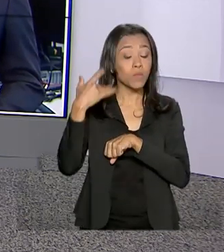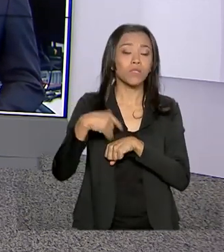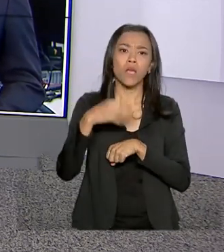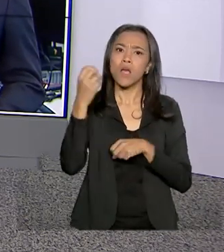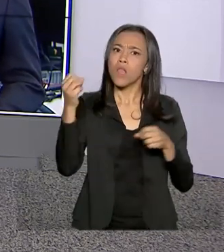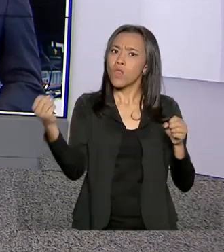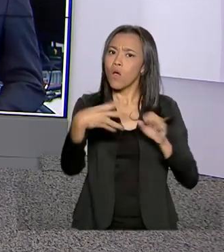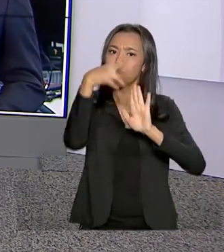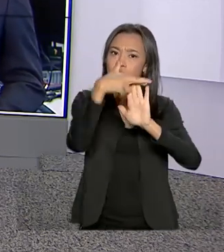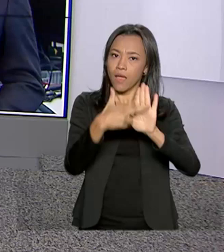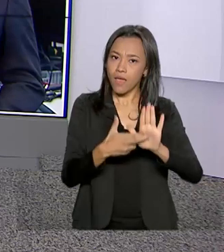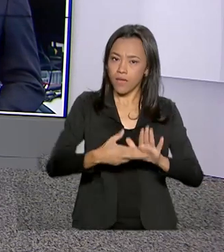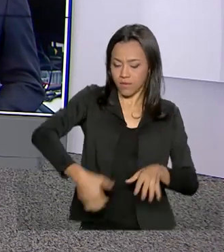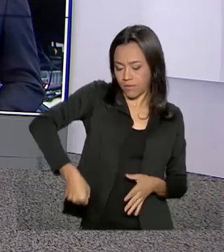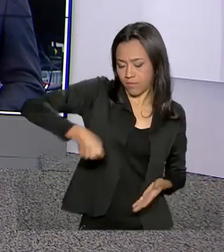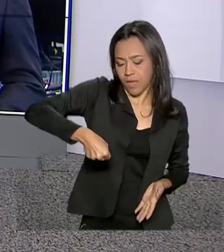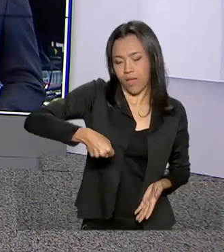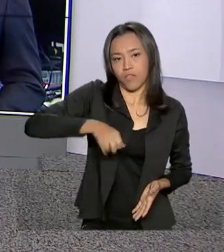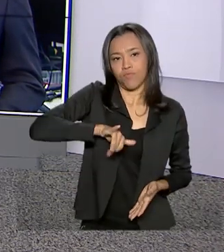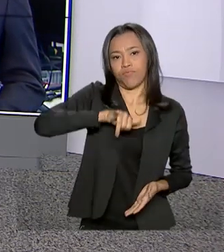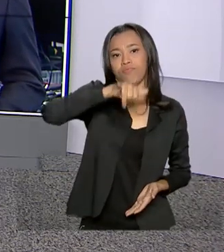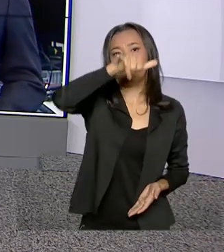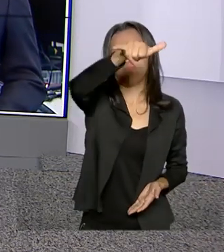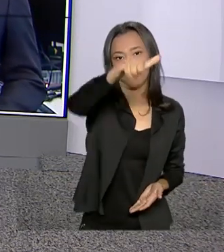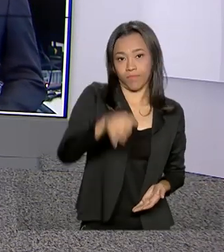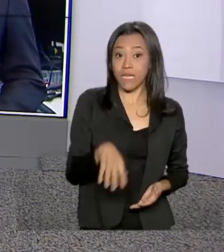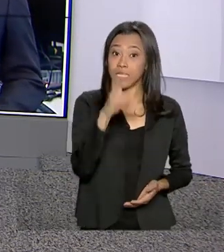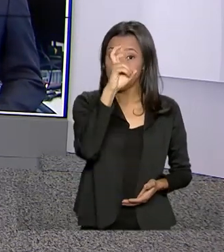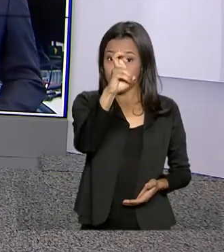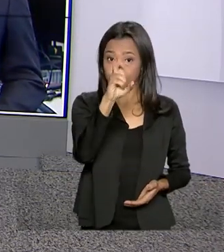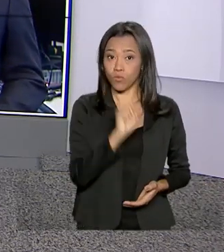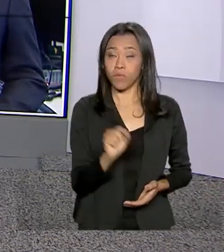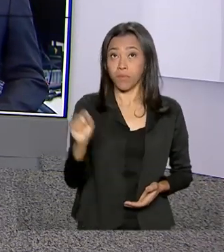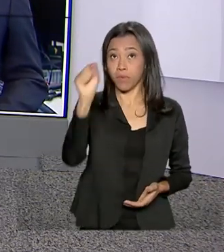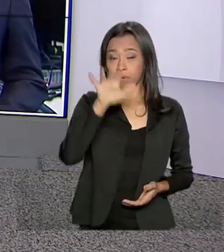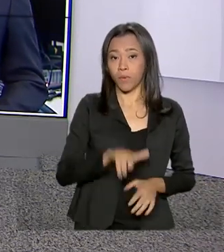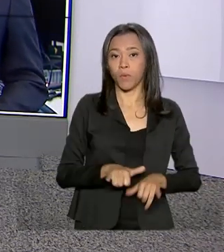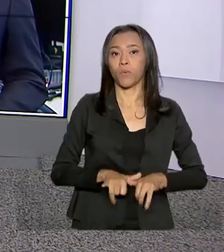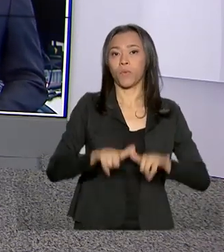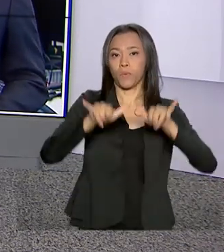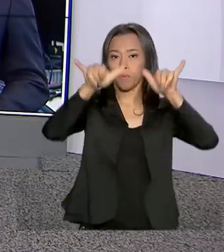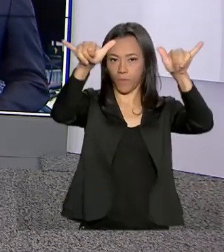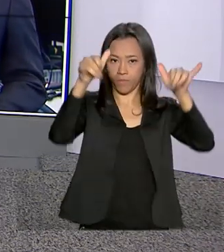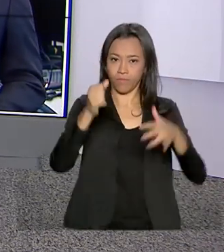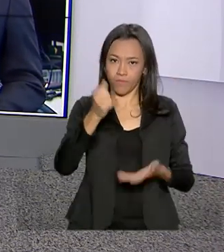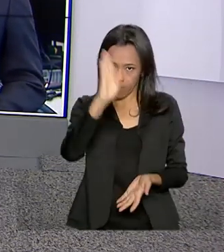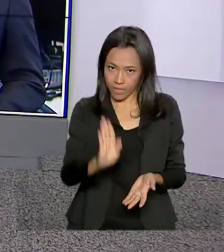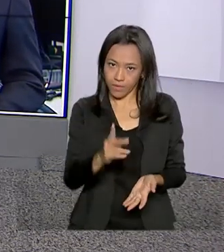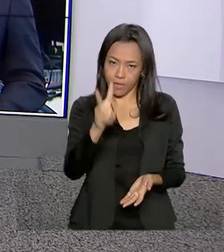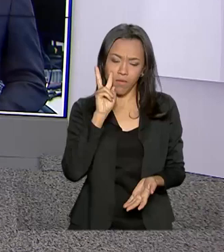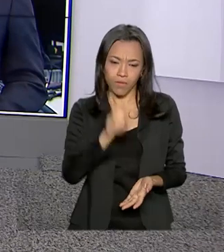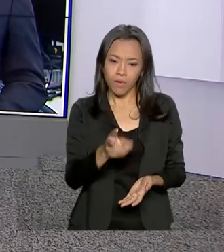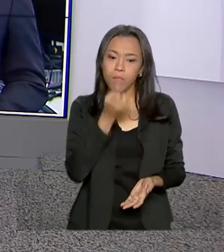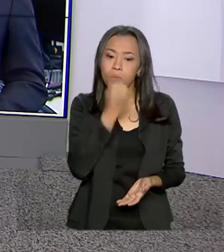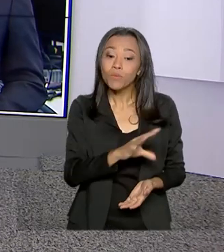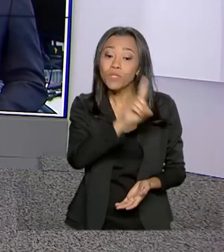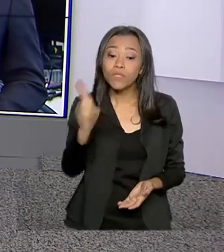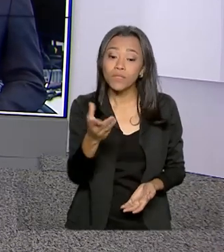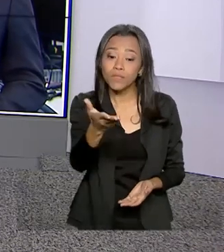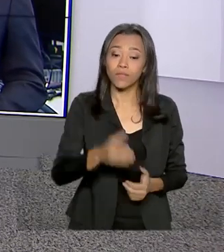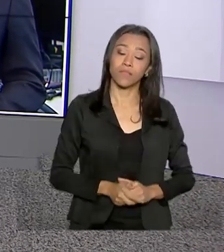novas regras para a bagagem de mão em mais cinco aeroportos. Vamos então a São Paulo, porque o Ricardo Ferraz tem os detalhes para a gente. Oi, Ricardo. Bom dia para você.